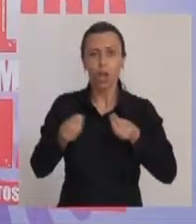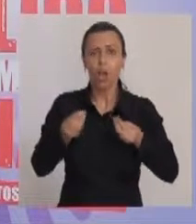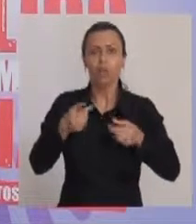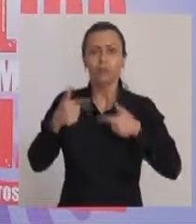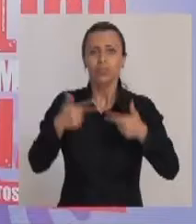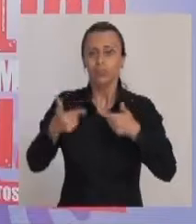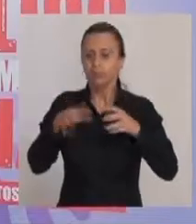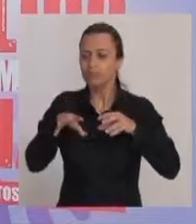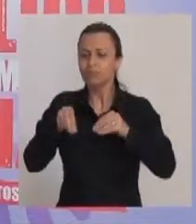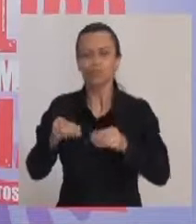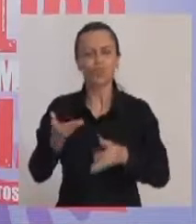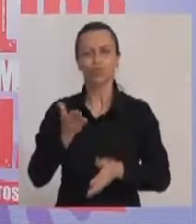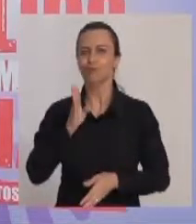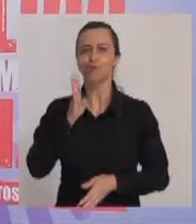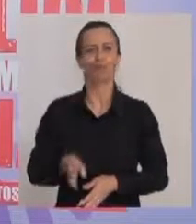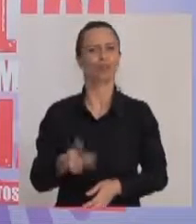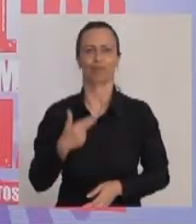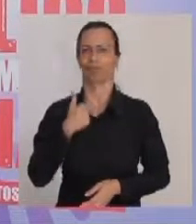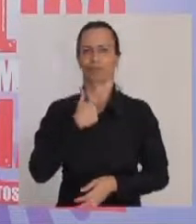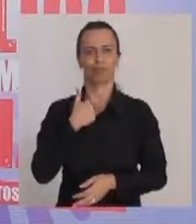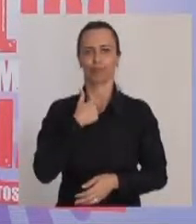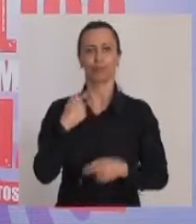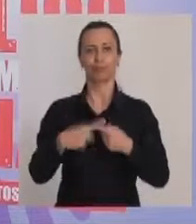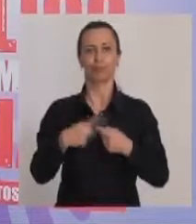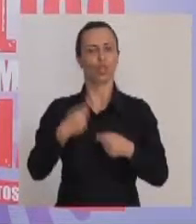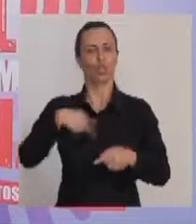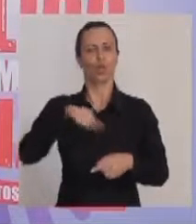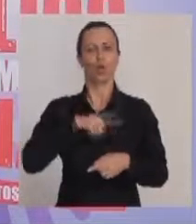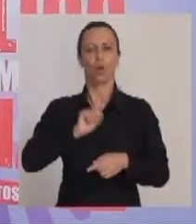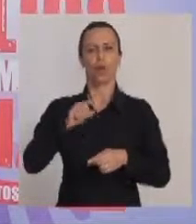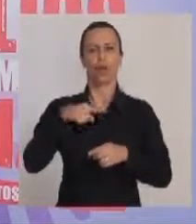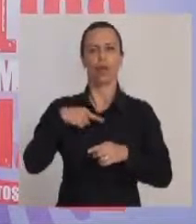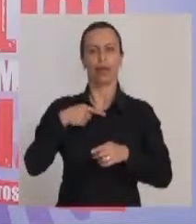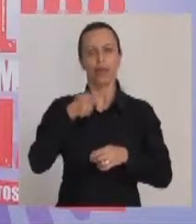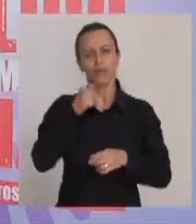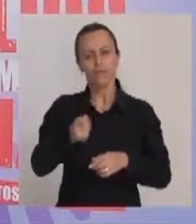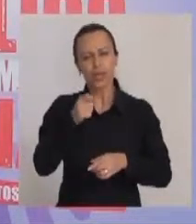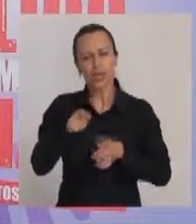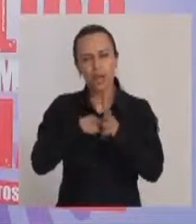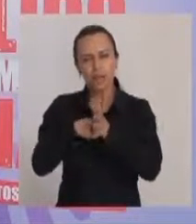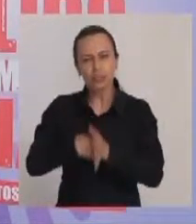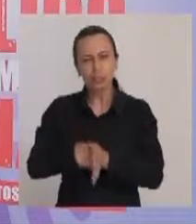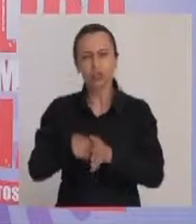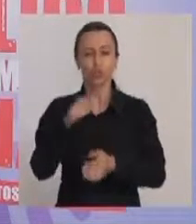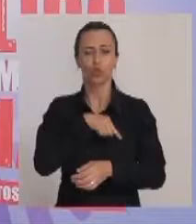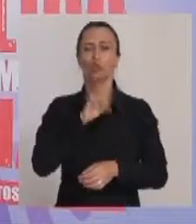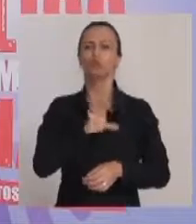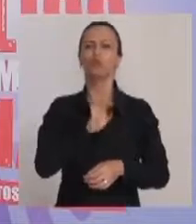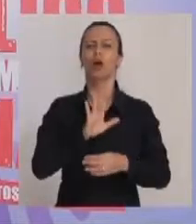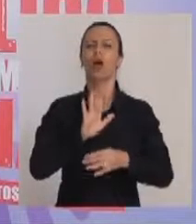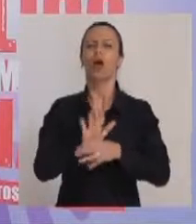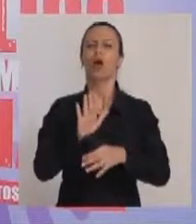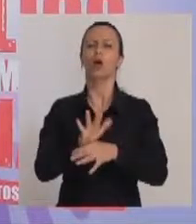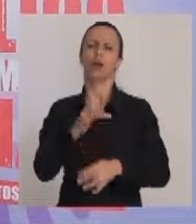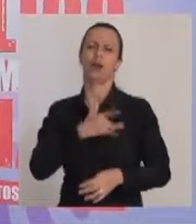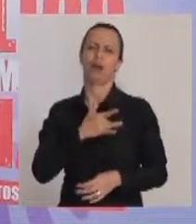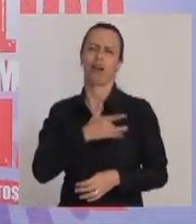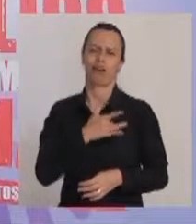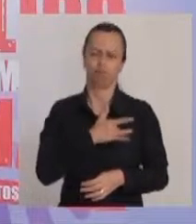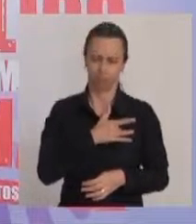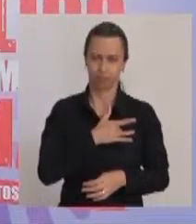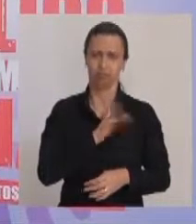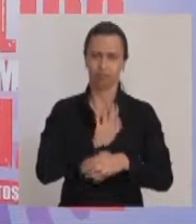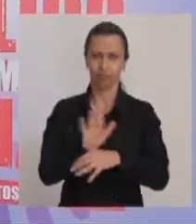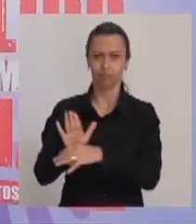não tem como ter uma ação direta porque não somos órgão investigativo somos pessoas que prestam